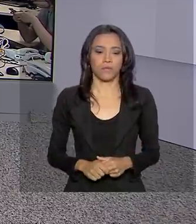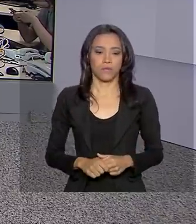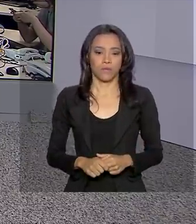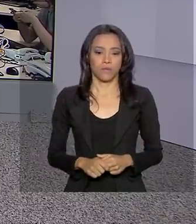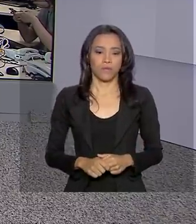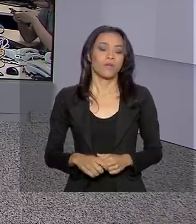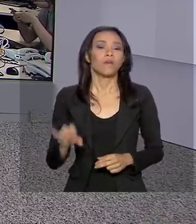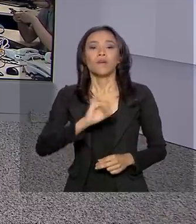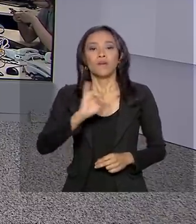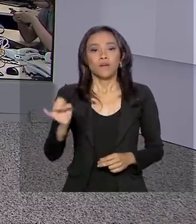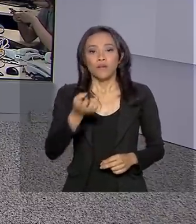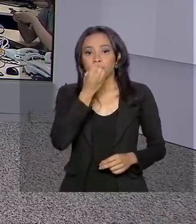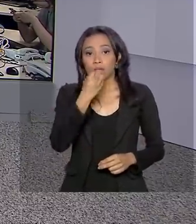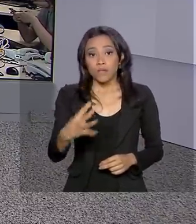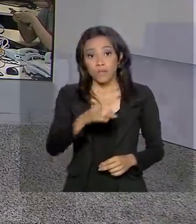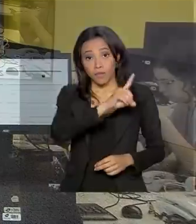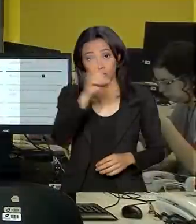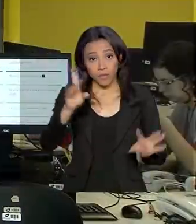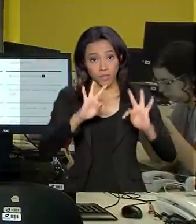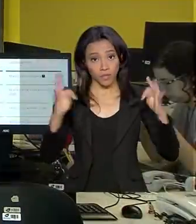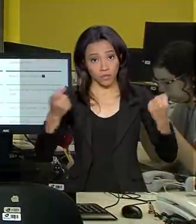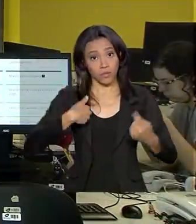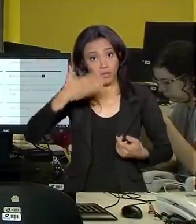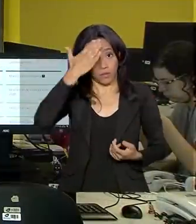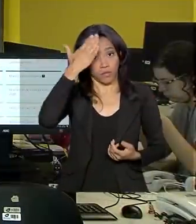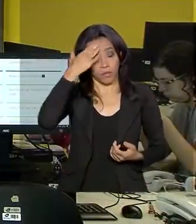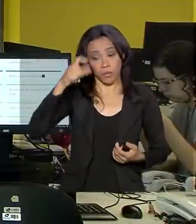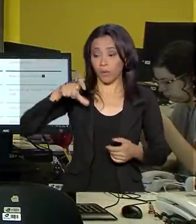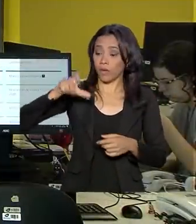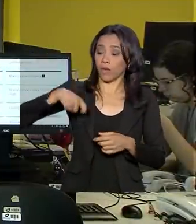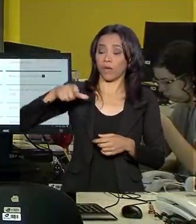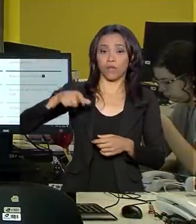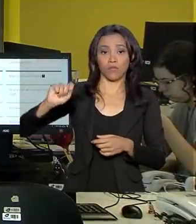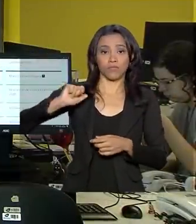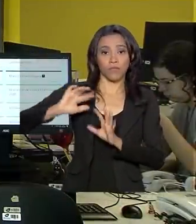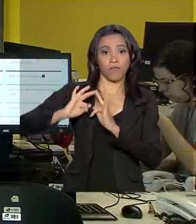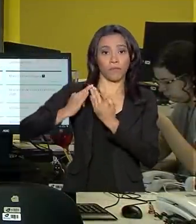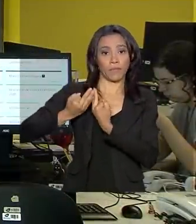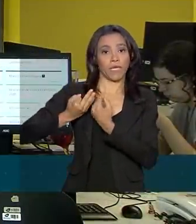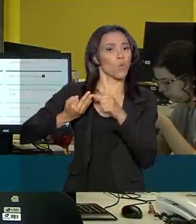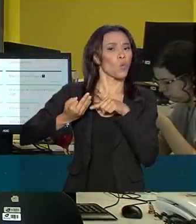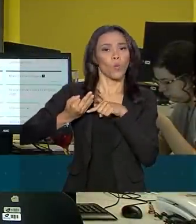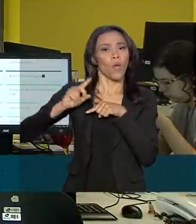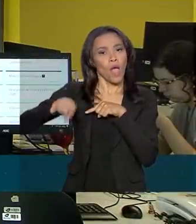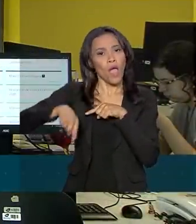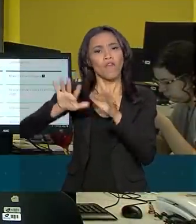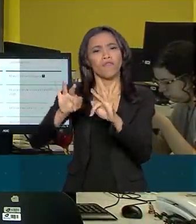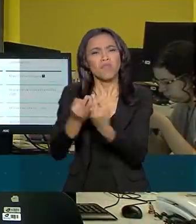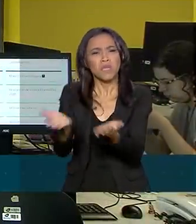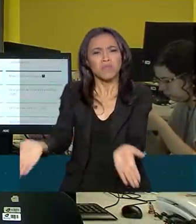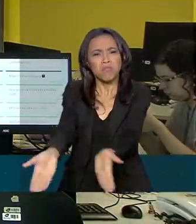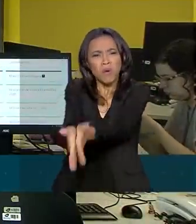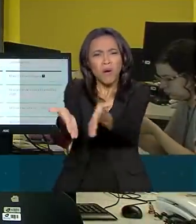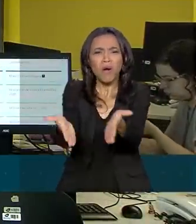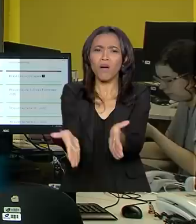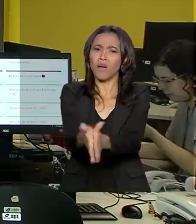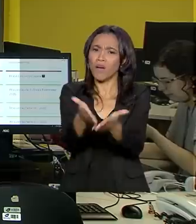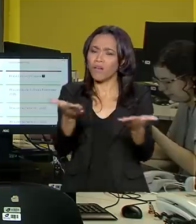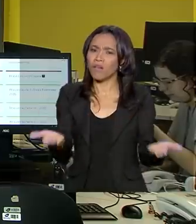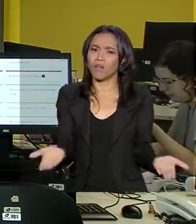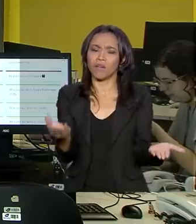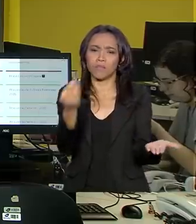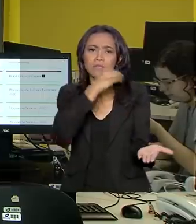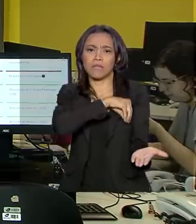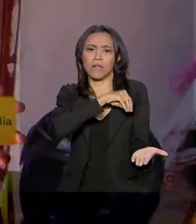Oi, Renata, bom dia para você, bom dia a todos. A gente sabe que o Bolsa Família, Renata, é um programa voltado para famílias extremamente pobres, com renda per